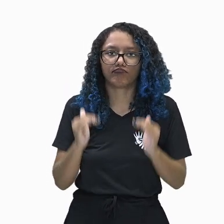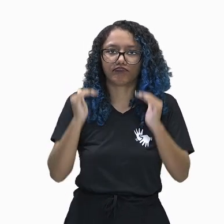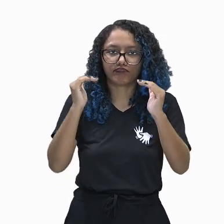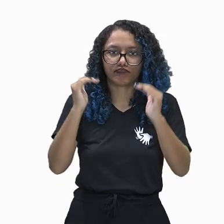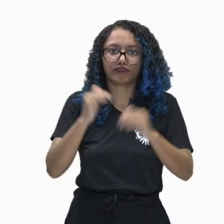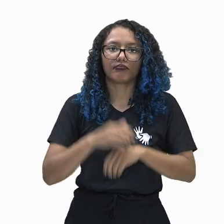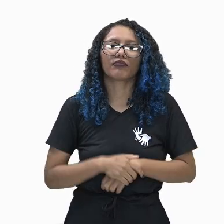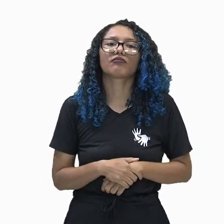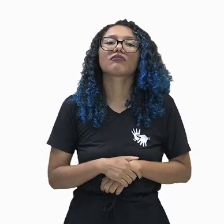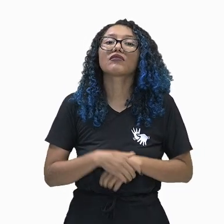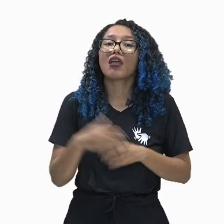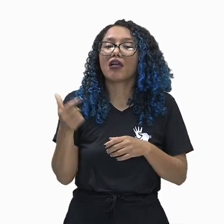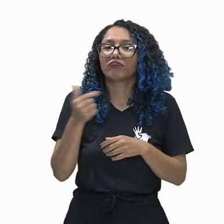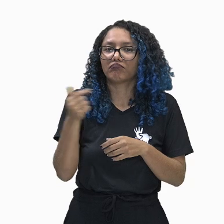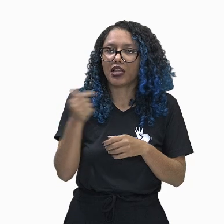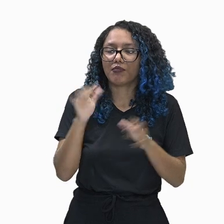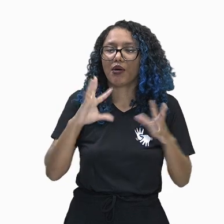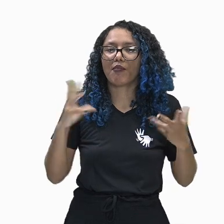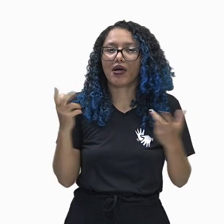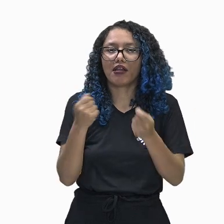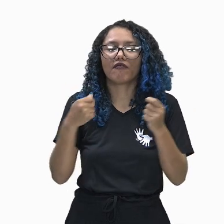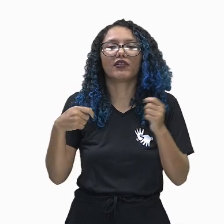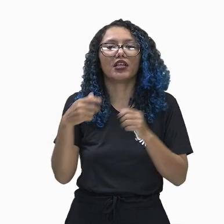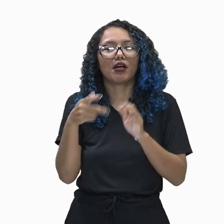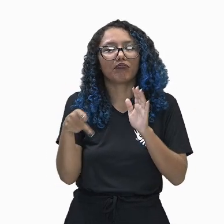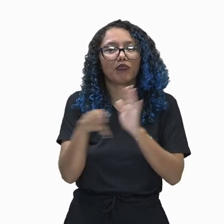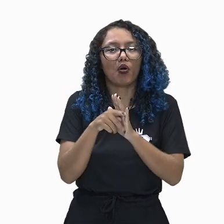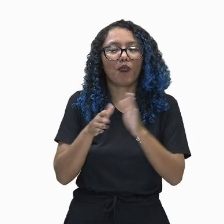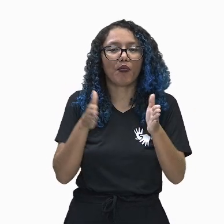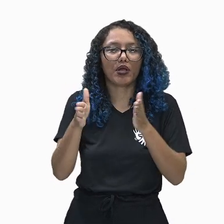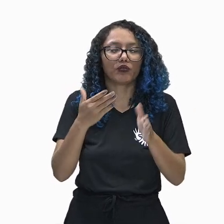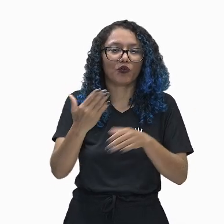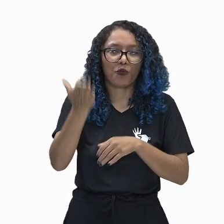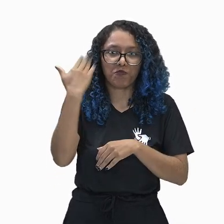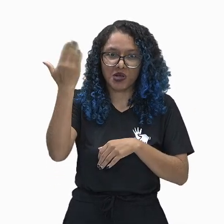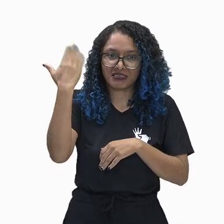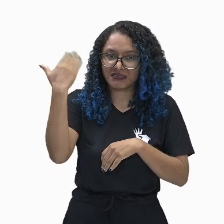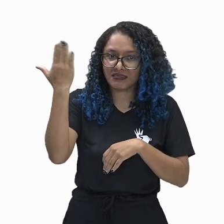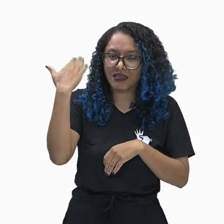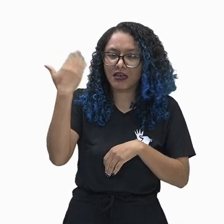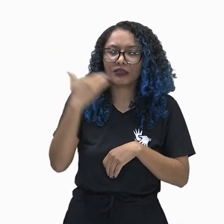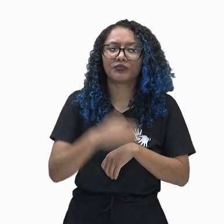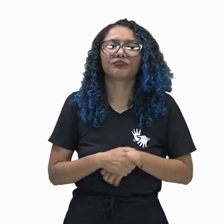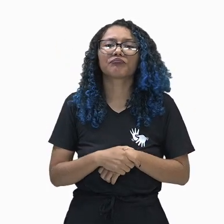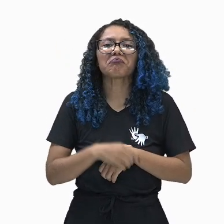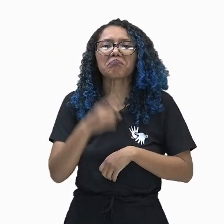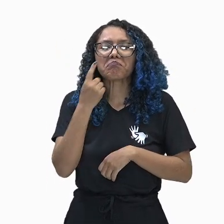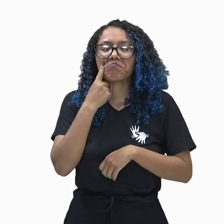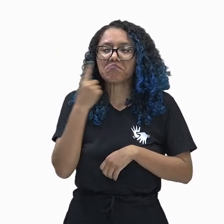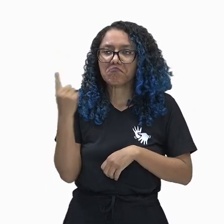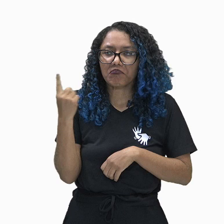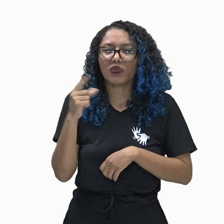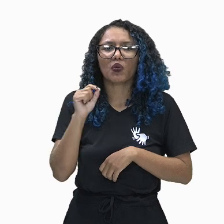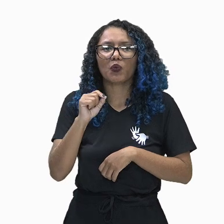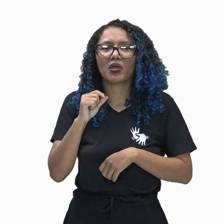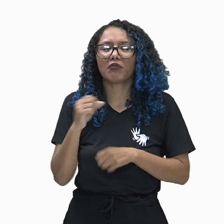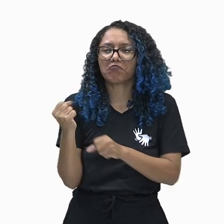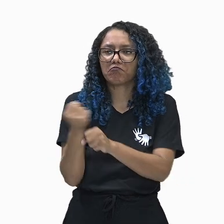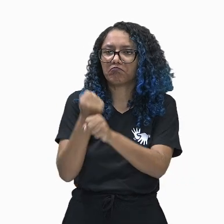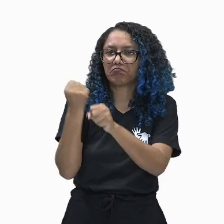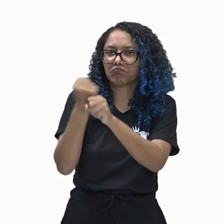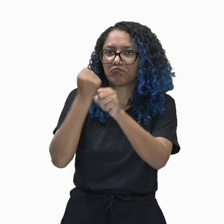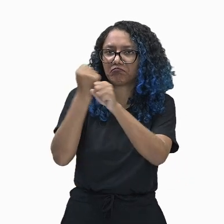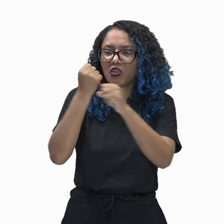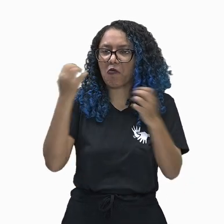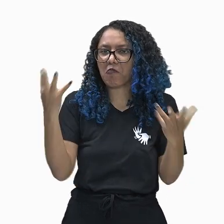das sete maravilhas, então, da Antiguidade. E esse jardim suspensos da Babilônia é uma obra considerada uma das sete maravilhas da